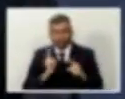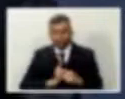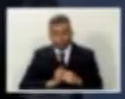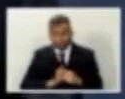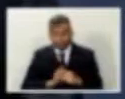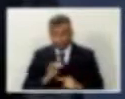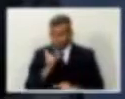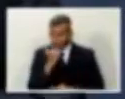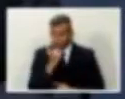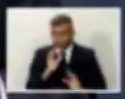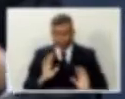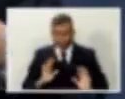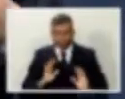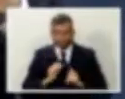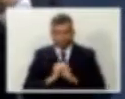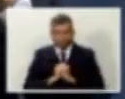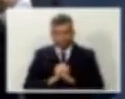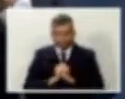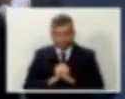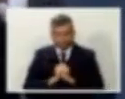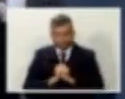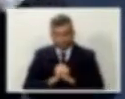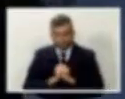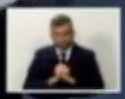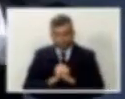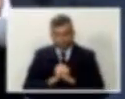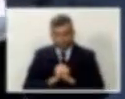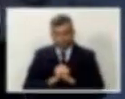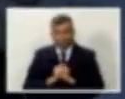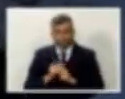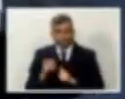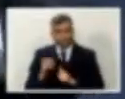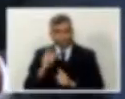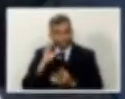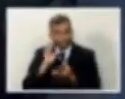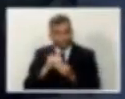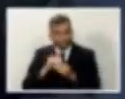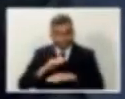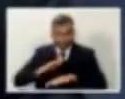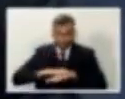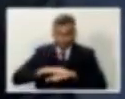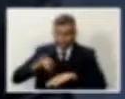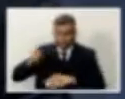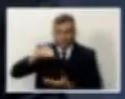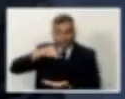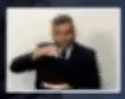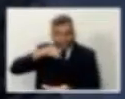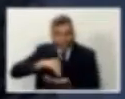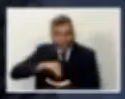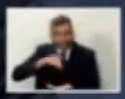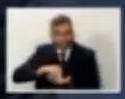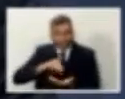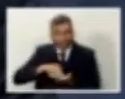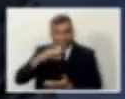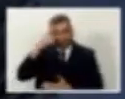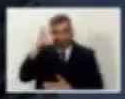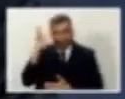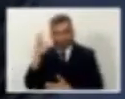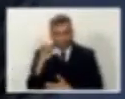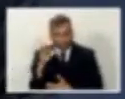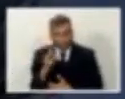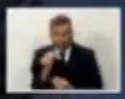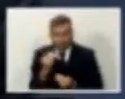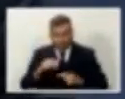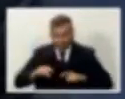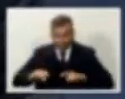ninguém. Foi a falta de capacidade do prefeito de entender o que é gestão pública, de ter um